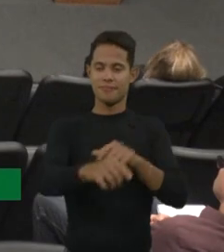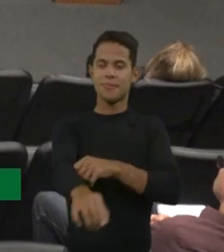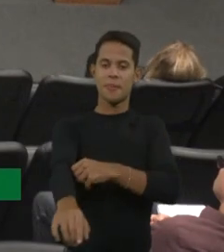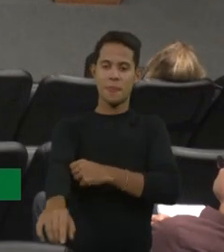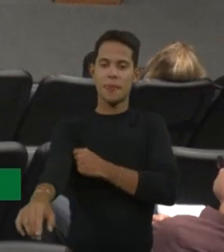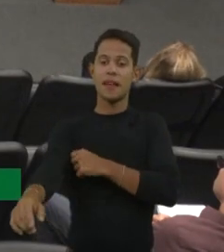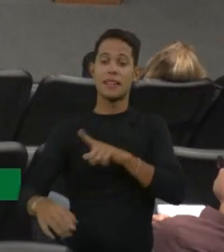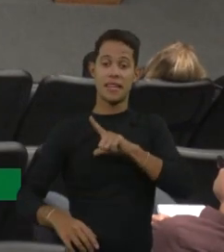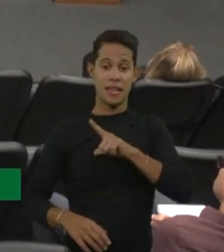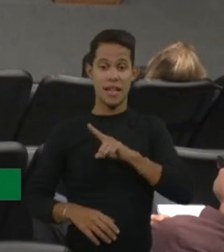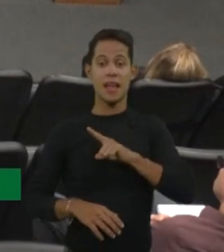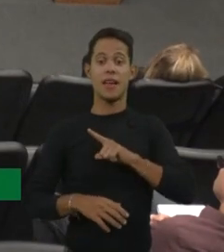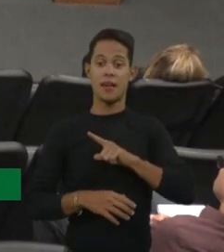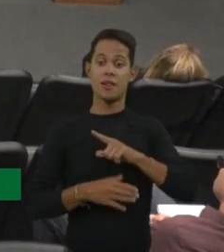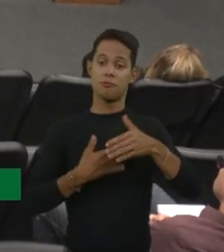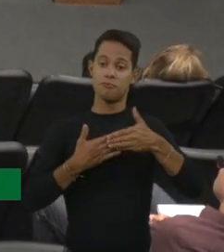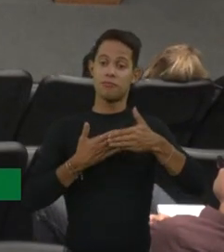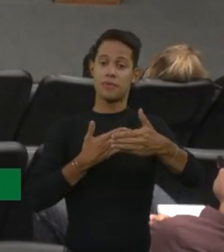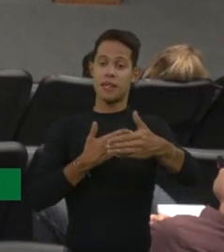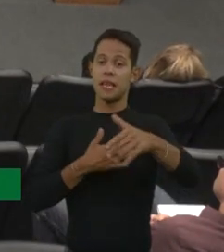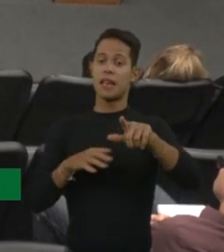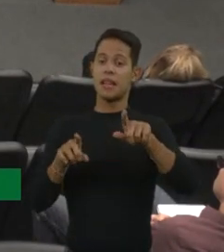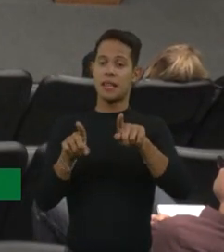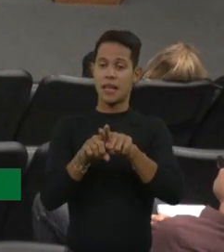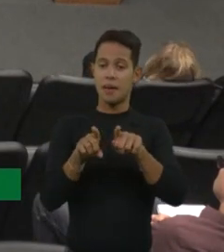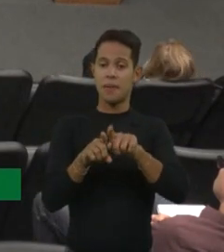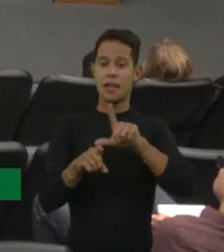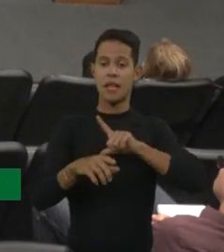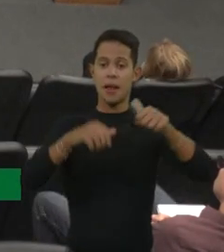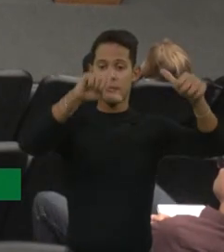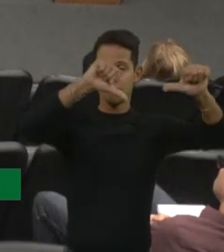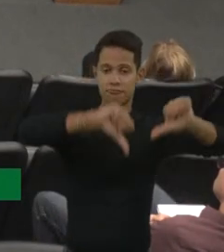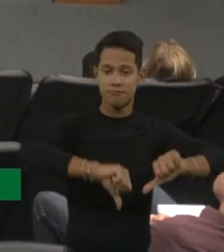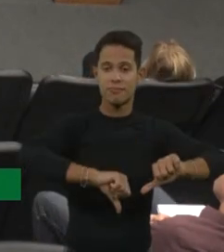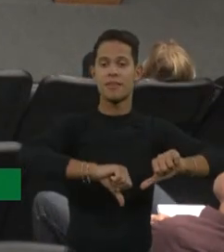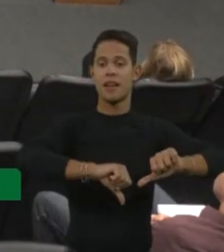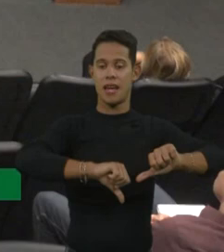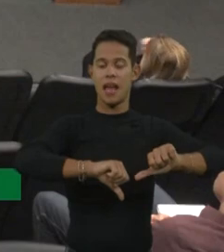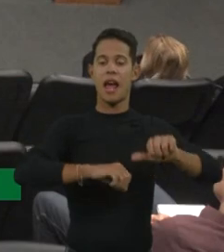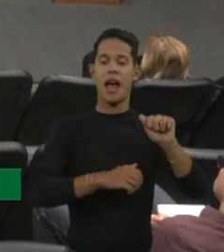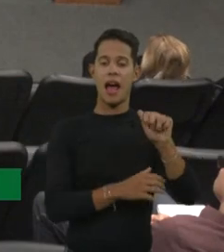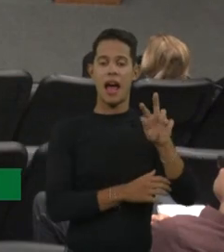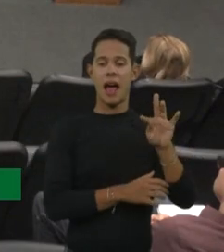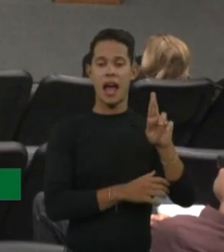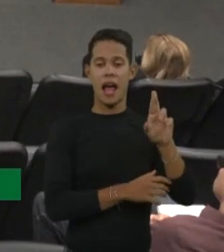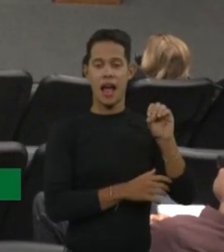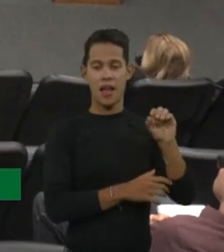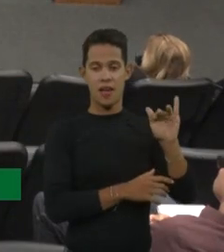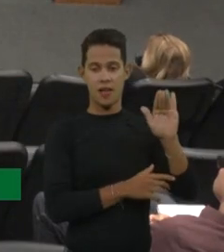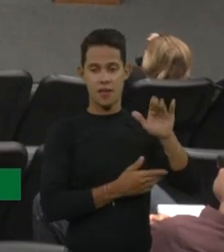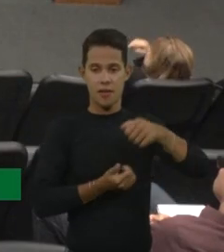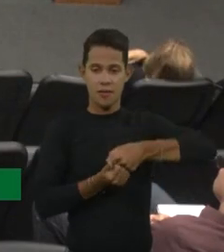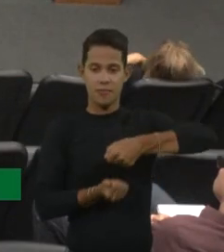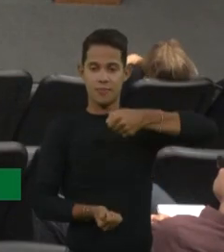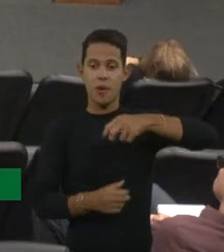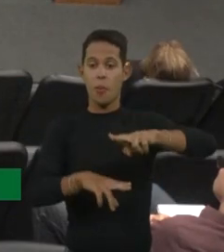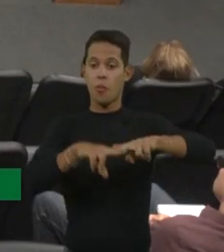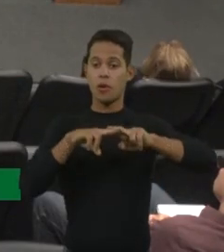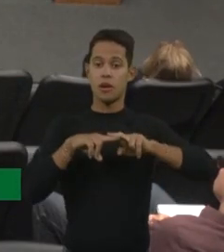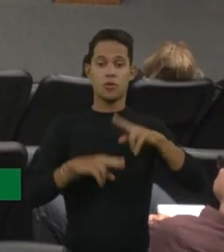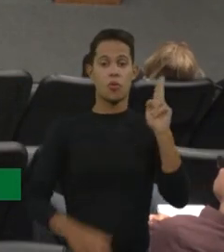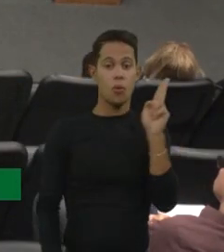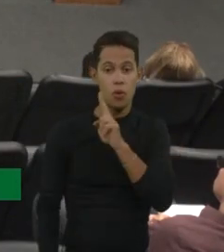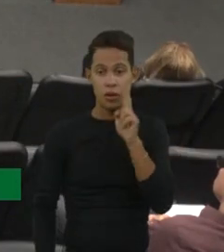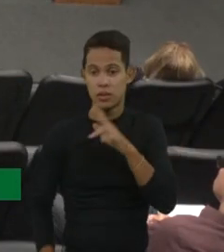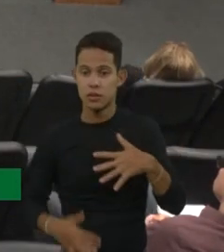a grande chance de desenvolver a forma mais grave da doença ser uma atrofia muscular espinhal tipo um. E aqui começou uma corrida, né,